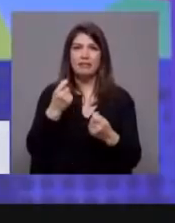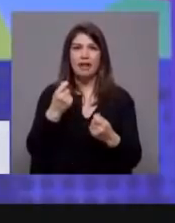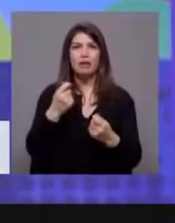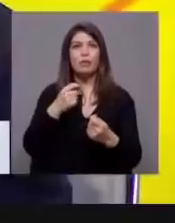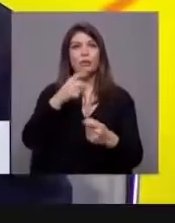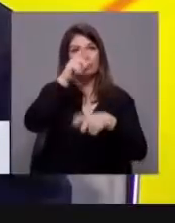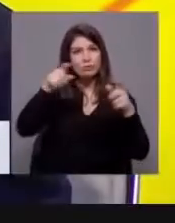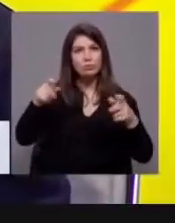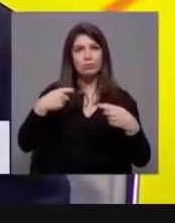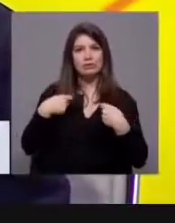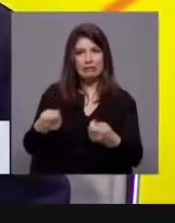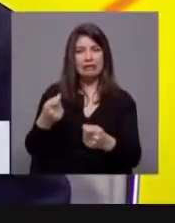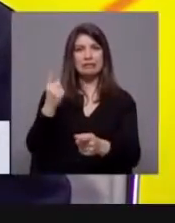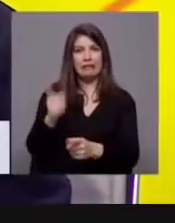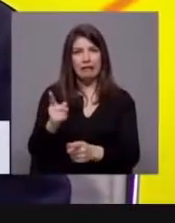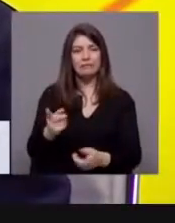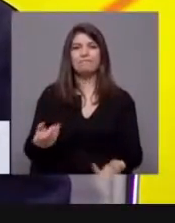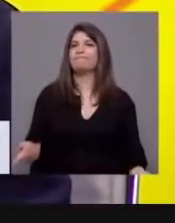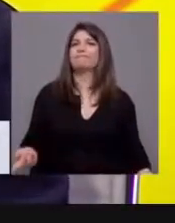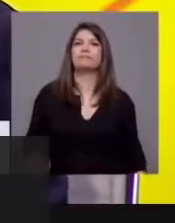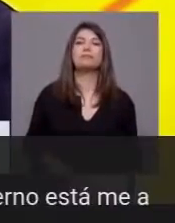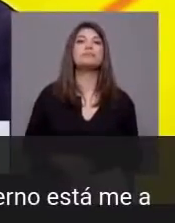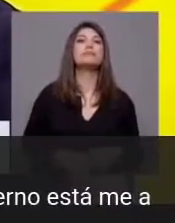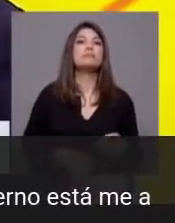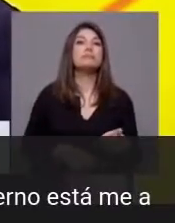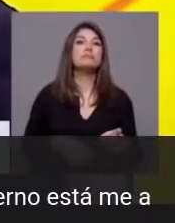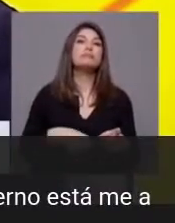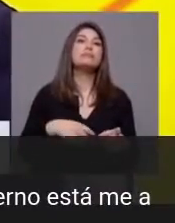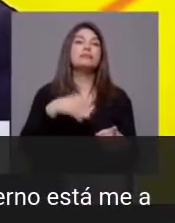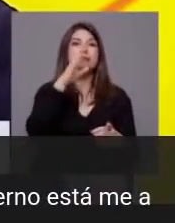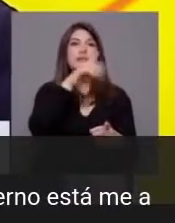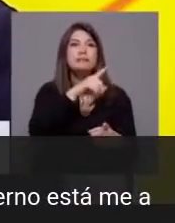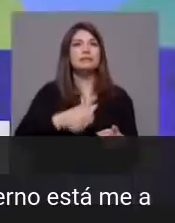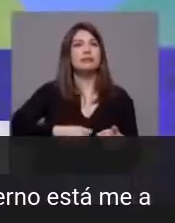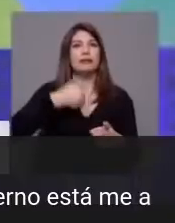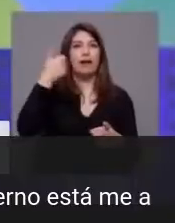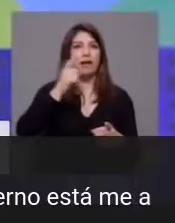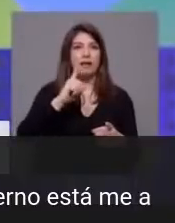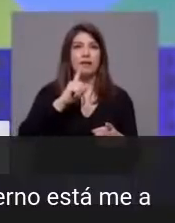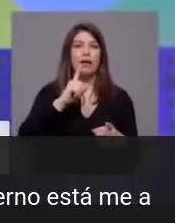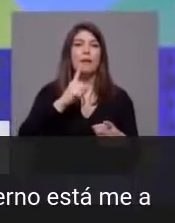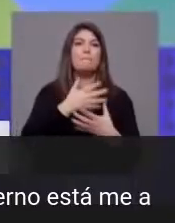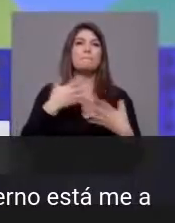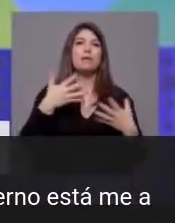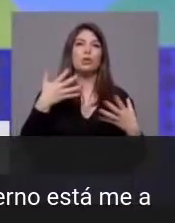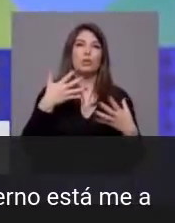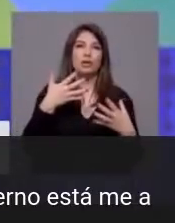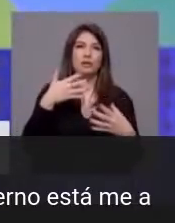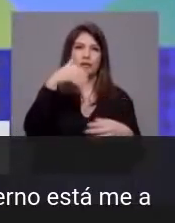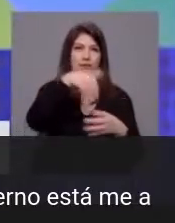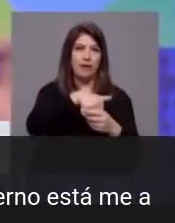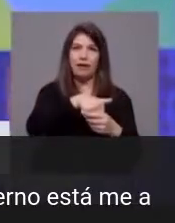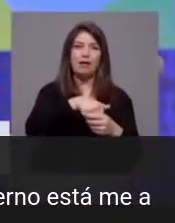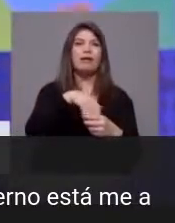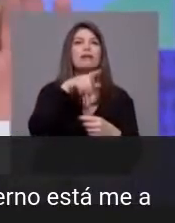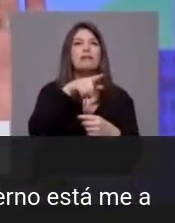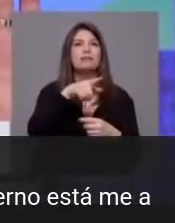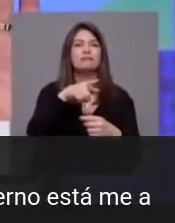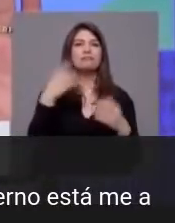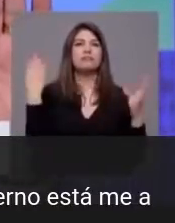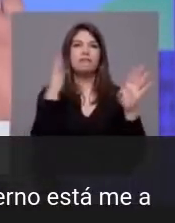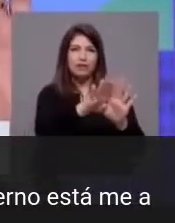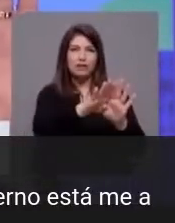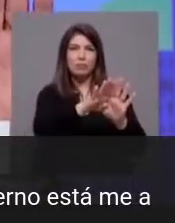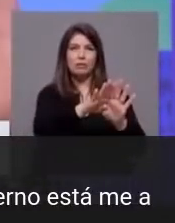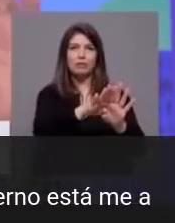o dinheiro. António registro que não me respondeu. A maioria absoluta não a obtém. O que é que faz? Bate com a porta? Mas já não tenho tempo que É a maioria absoluta. Não, eu não